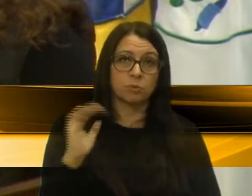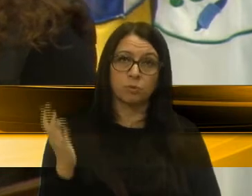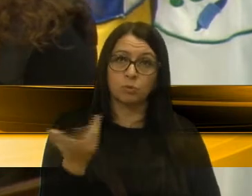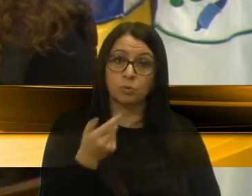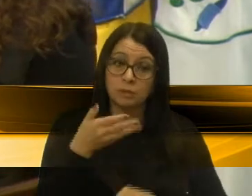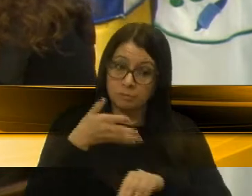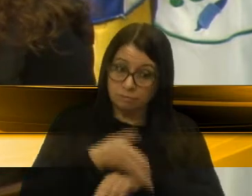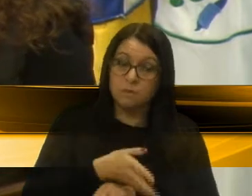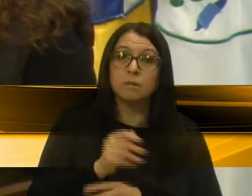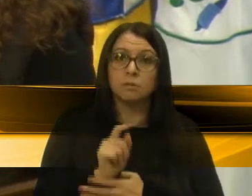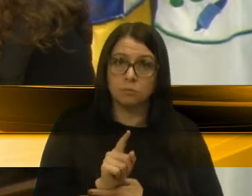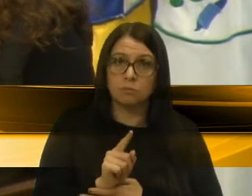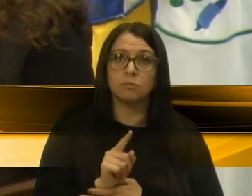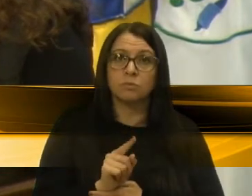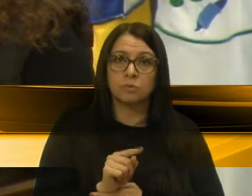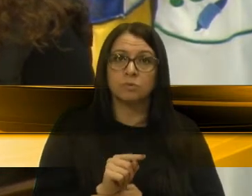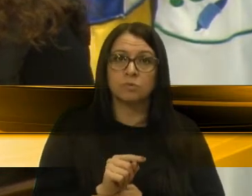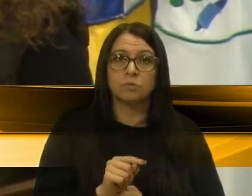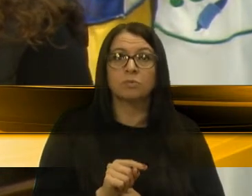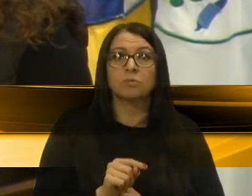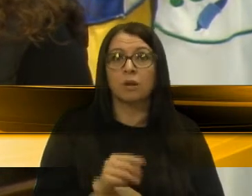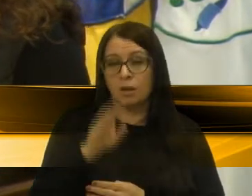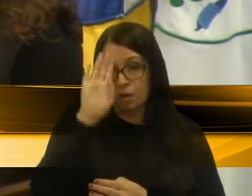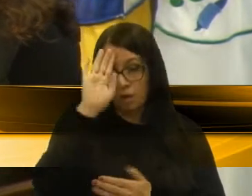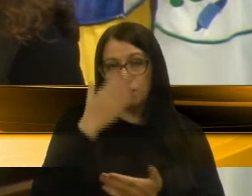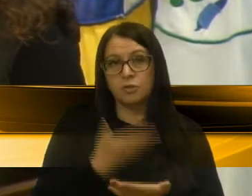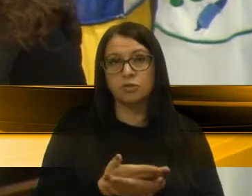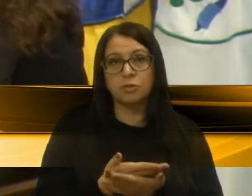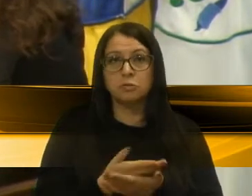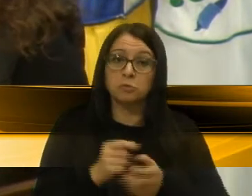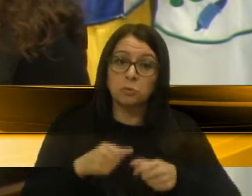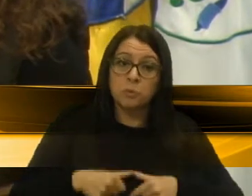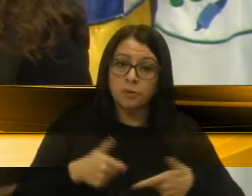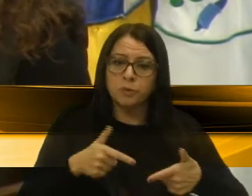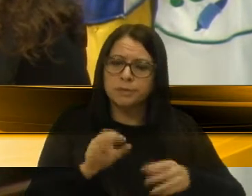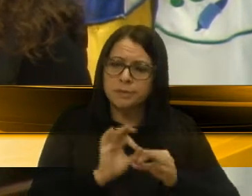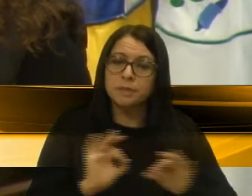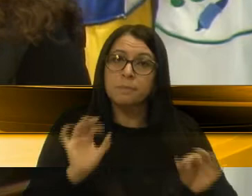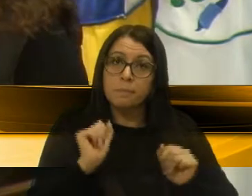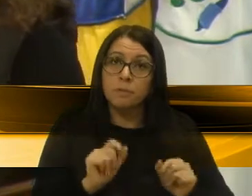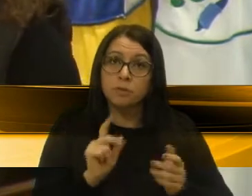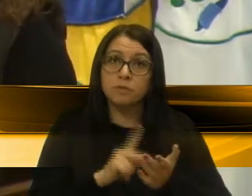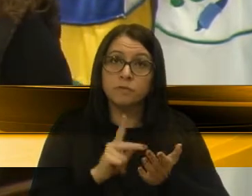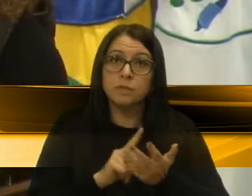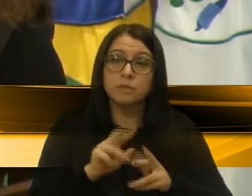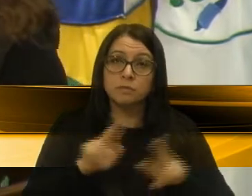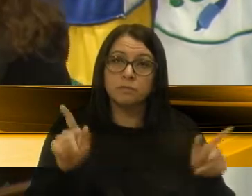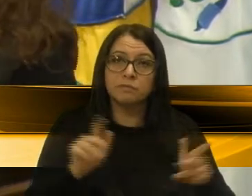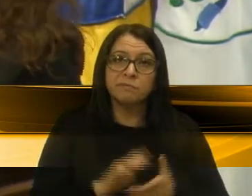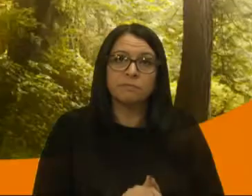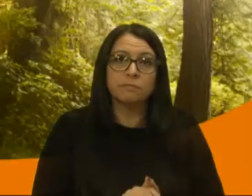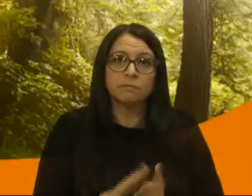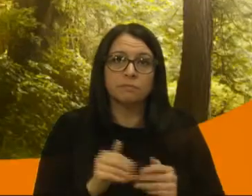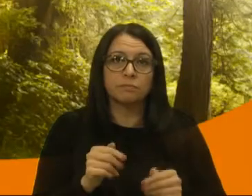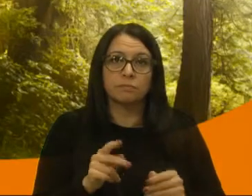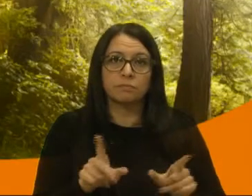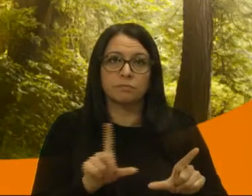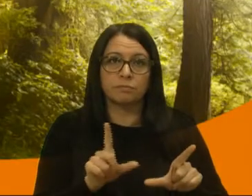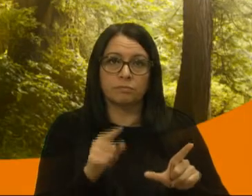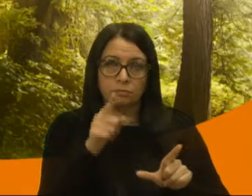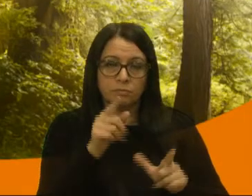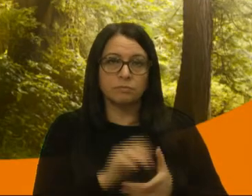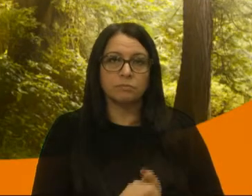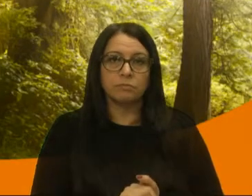inseridos e no qual acredito que ações simples podem, de fato, fazer a diferença. Peço para a TV Câmara, então,